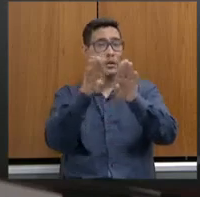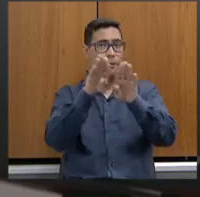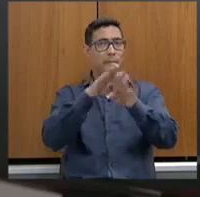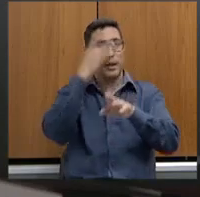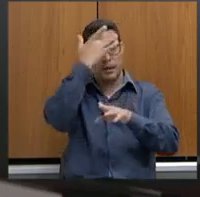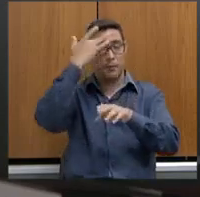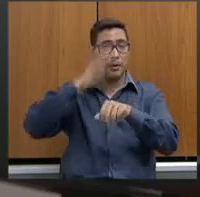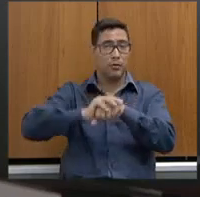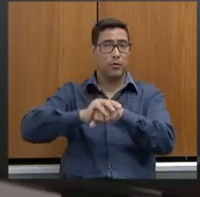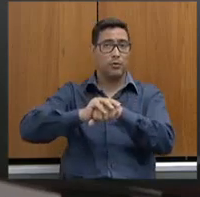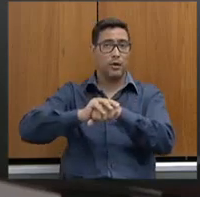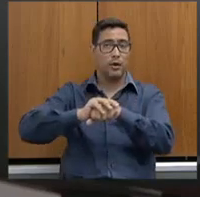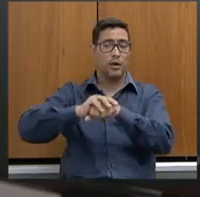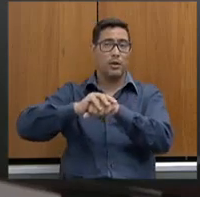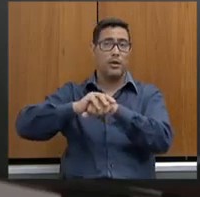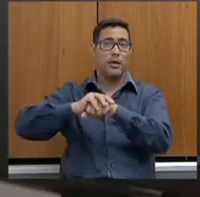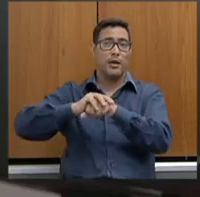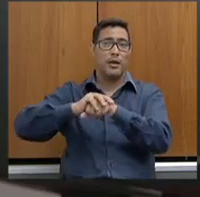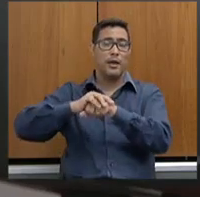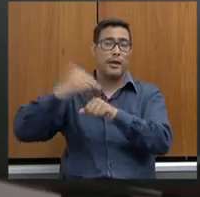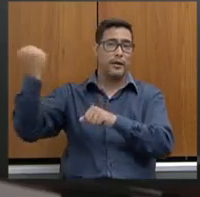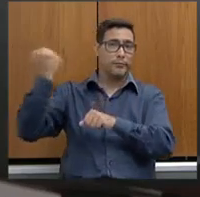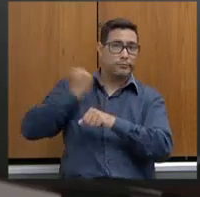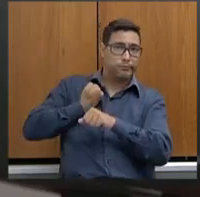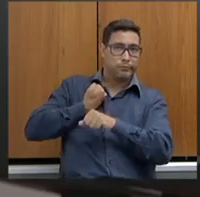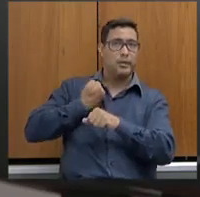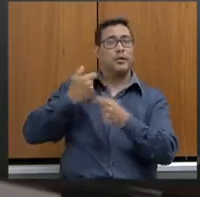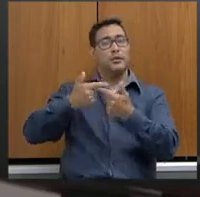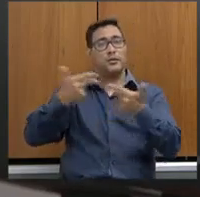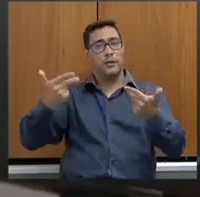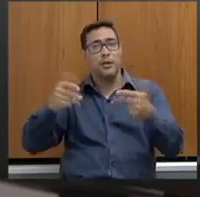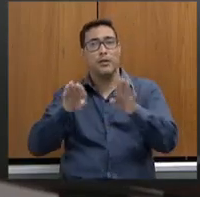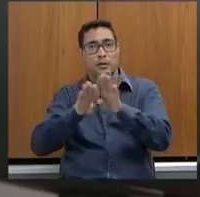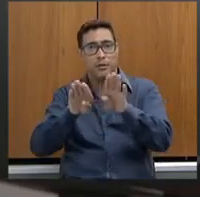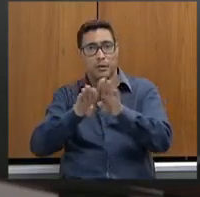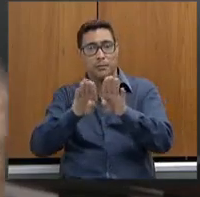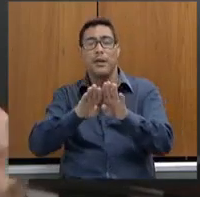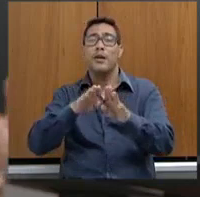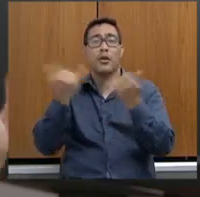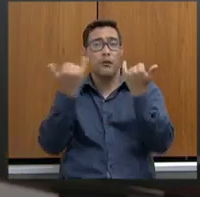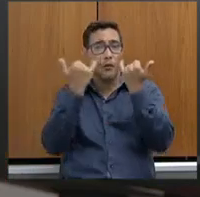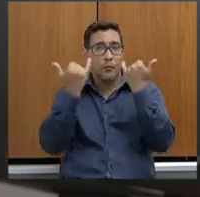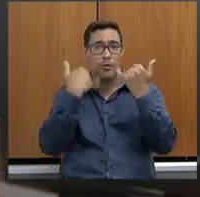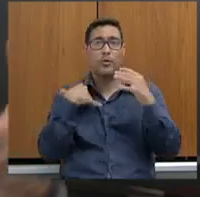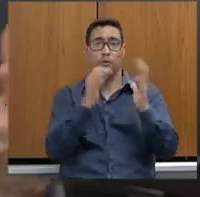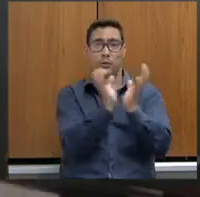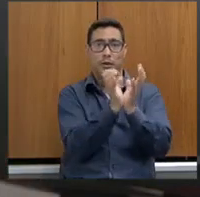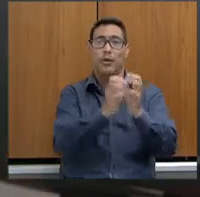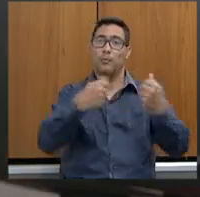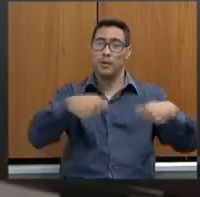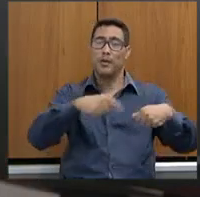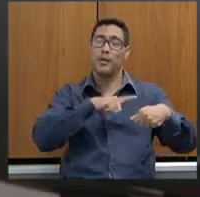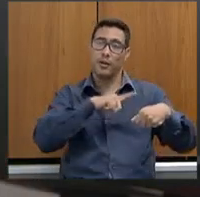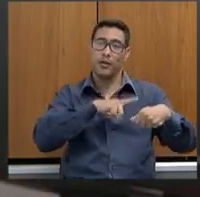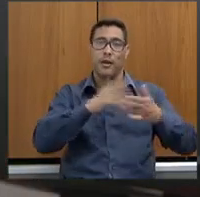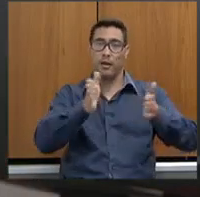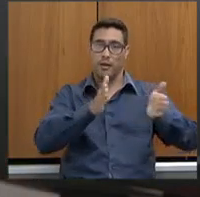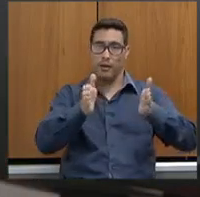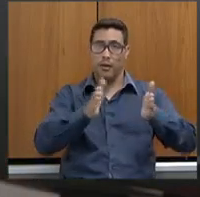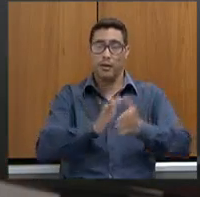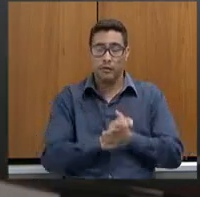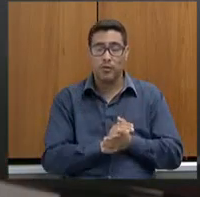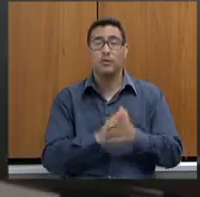Tudo está na mesma lei, são dados que a comissão precisa ter acesso. e as outras instituições canalizaram que, em virtude